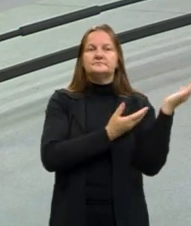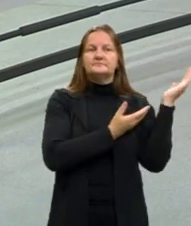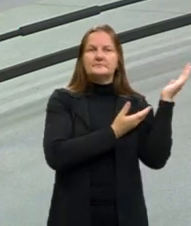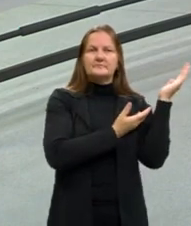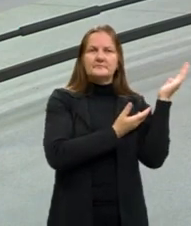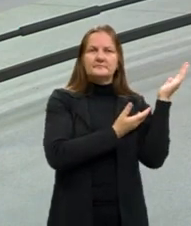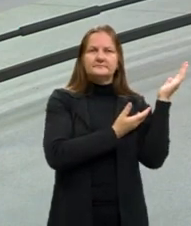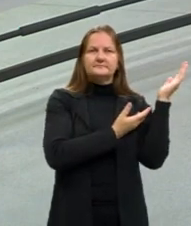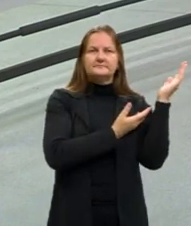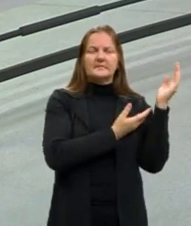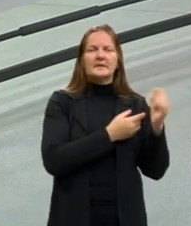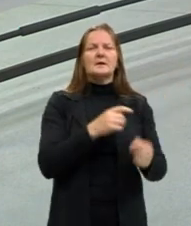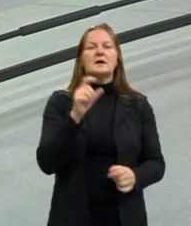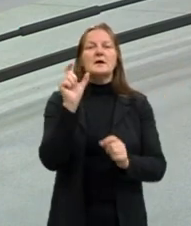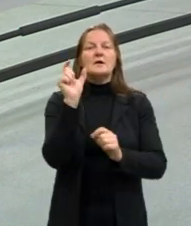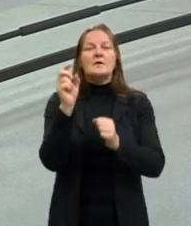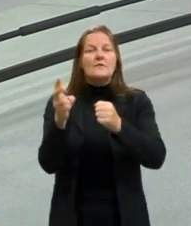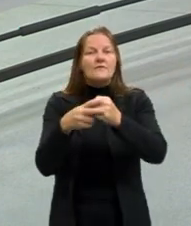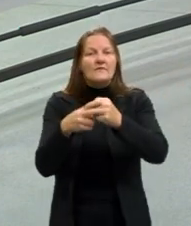verbo pensar,